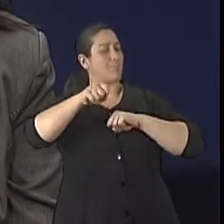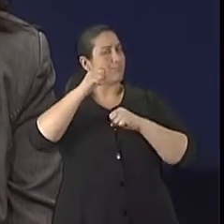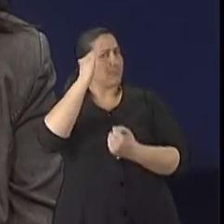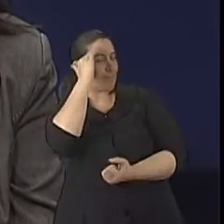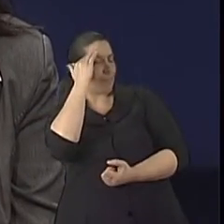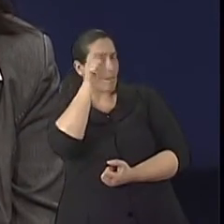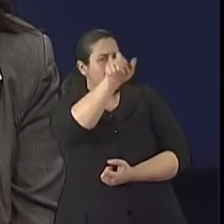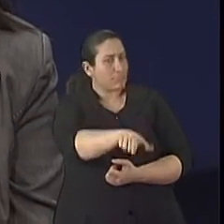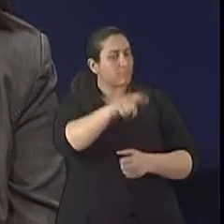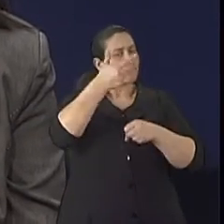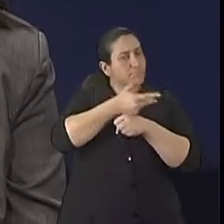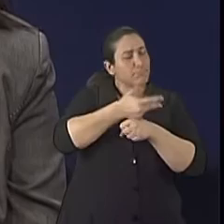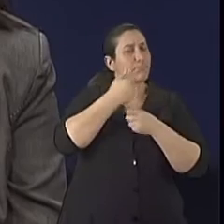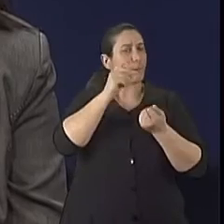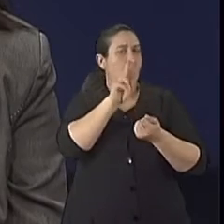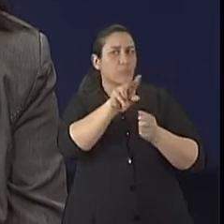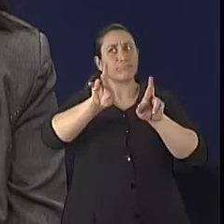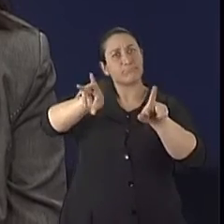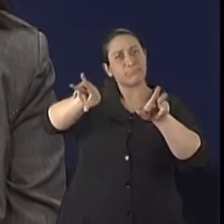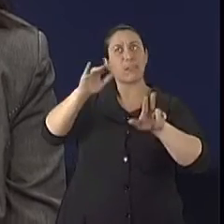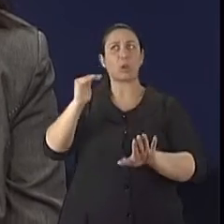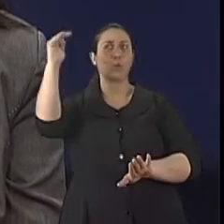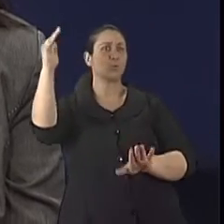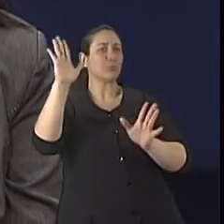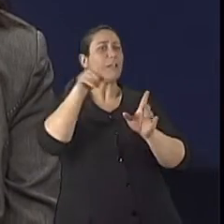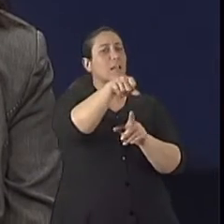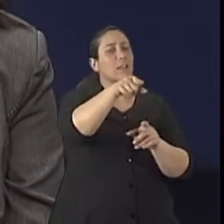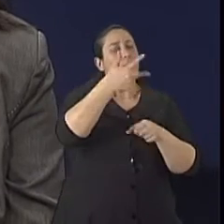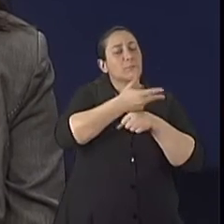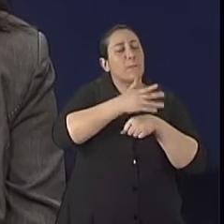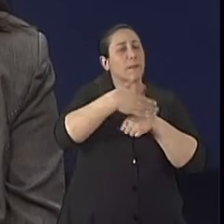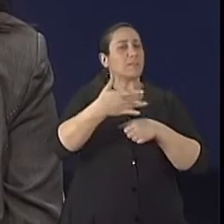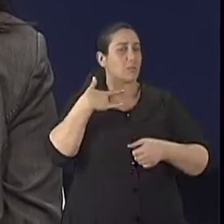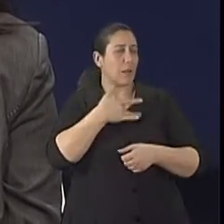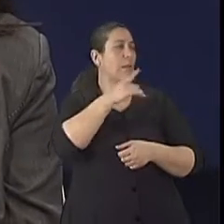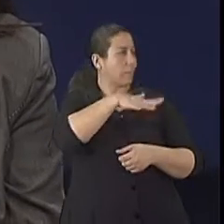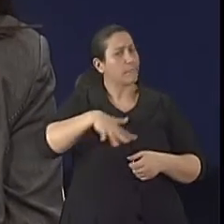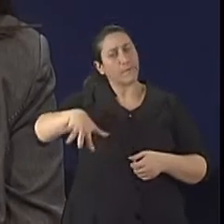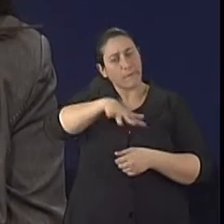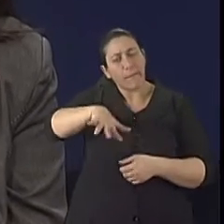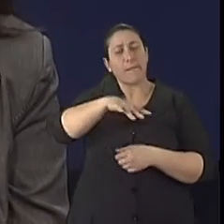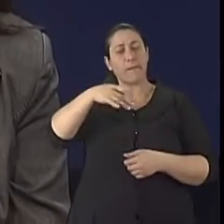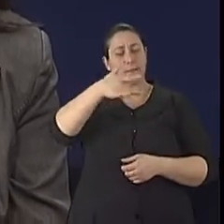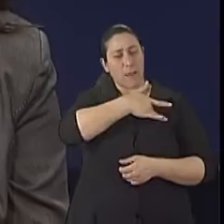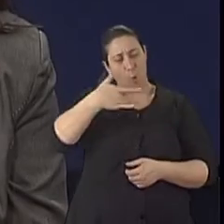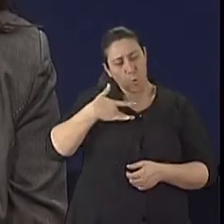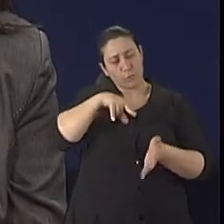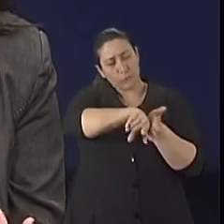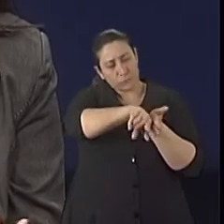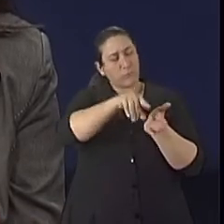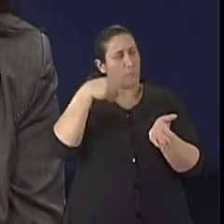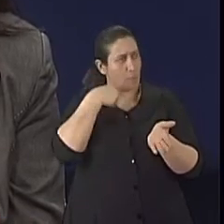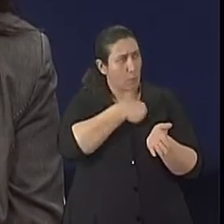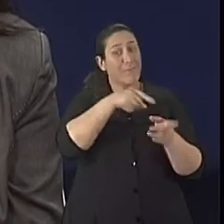fazendo, trabalhando nessa formação, nessa educação continuada de profissionais, tanto na área da geriatria como da gerontologia. Então,